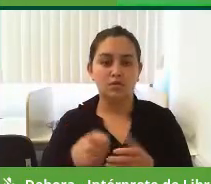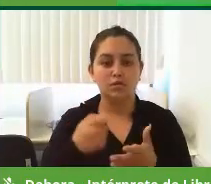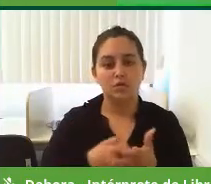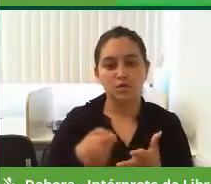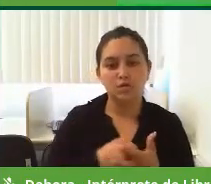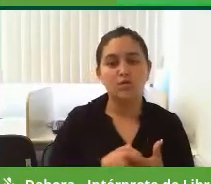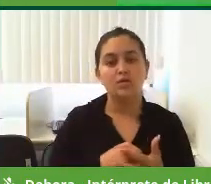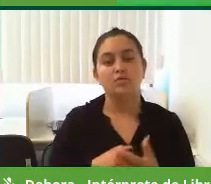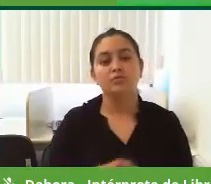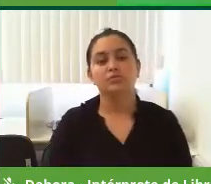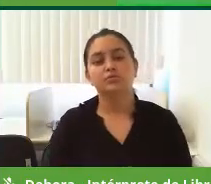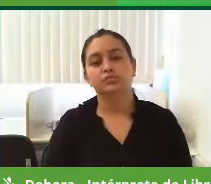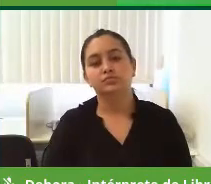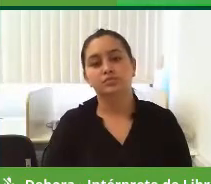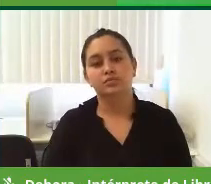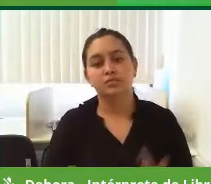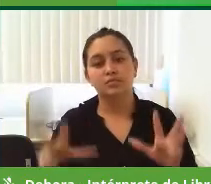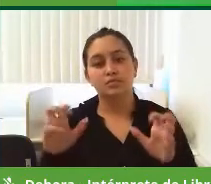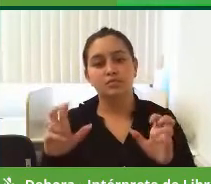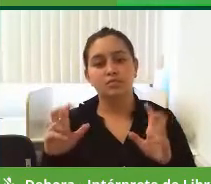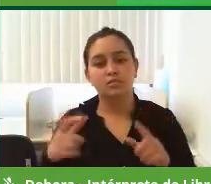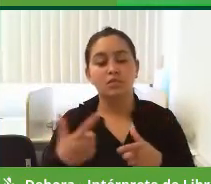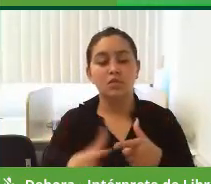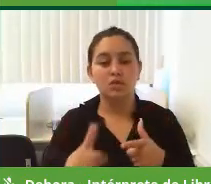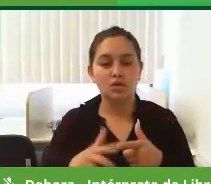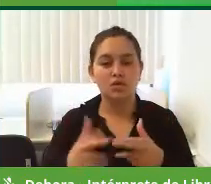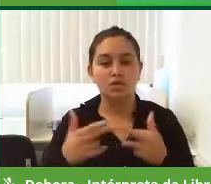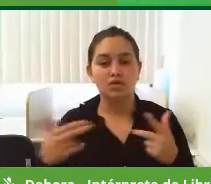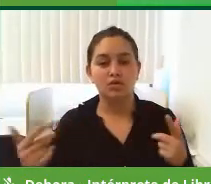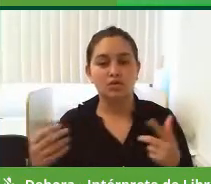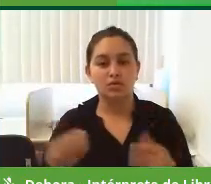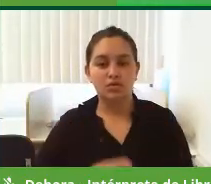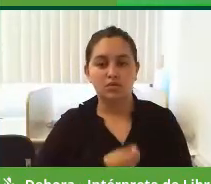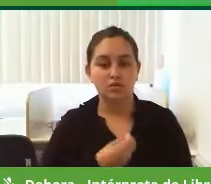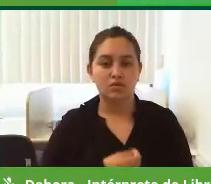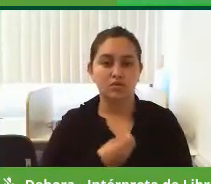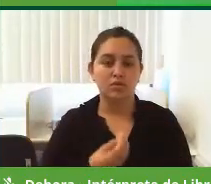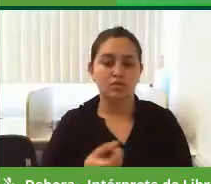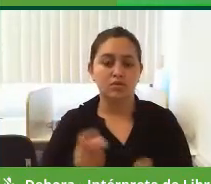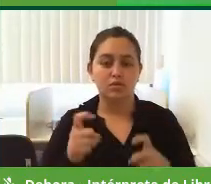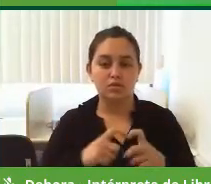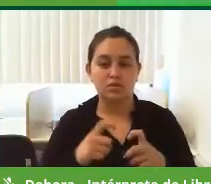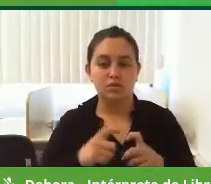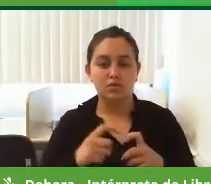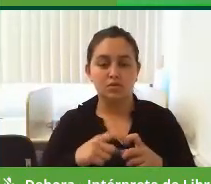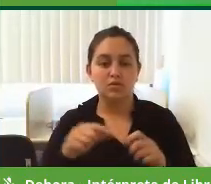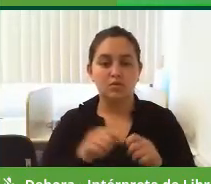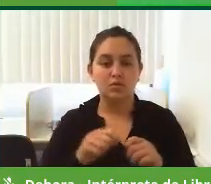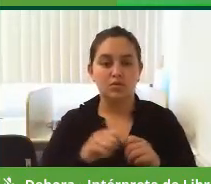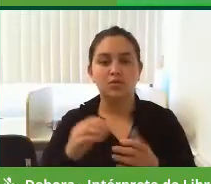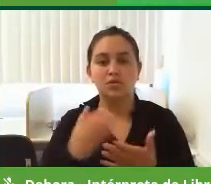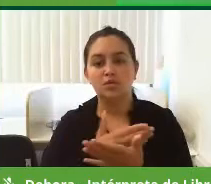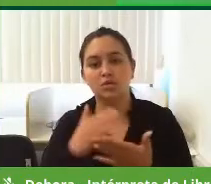vezes, relacionado à questão da corrupção, que existe com a questão médica, que faz, muitas vezes,